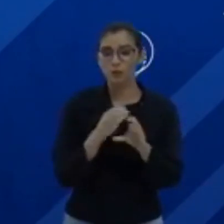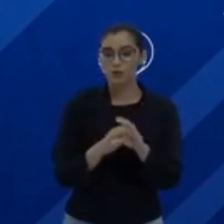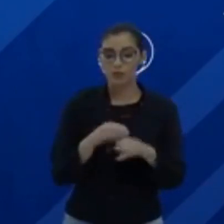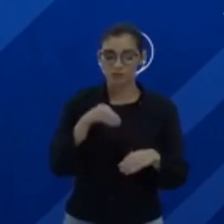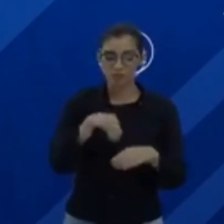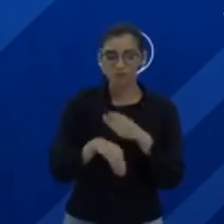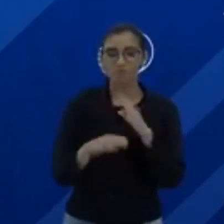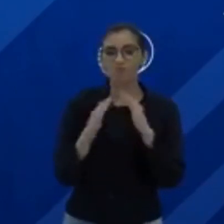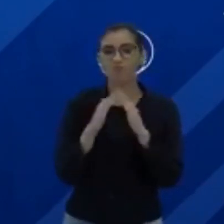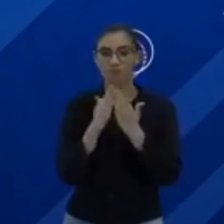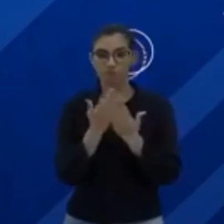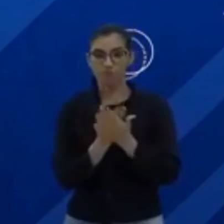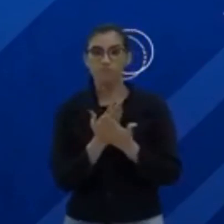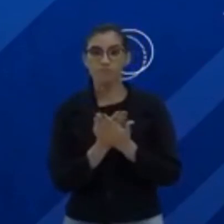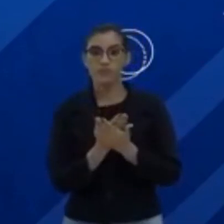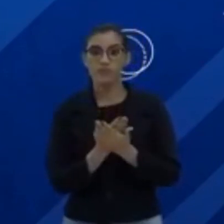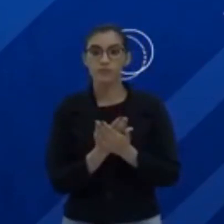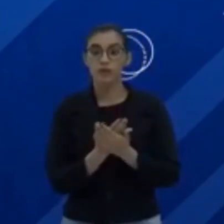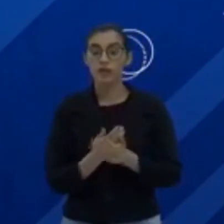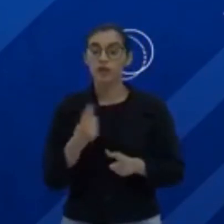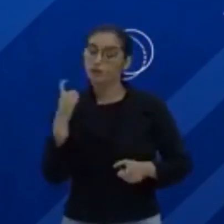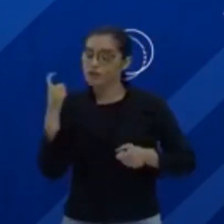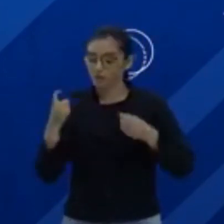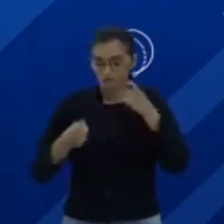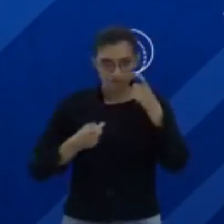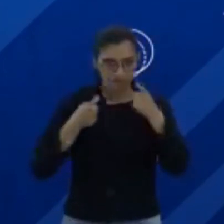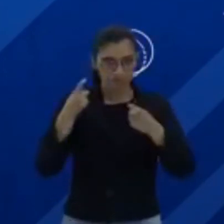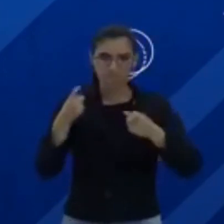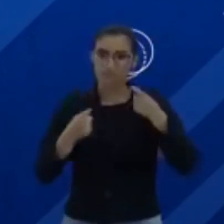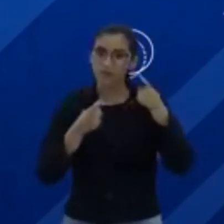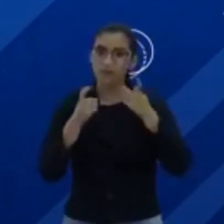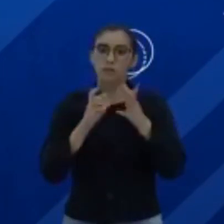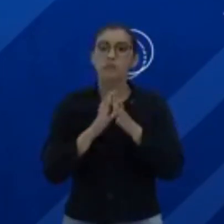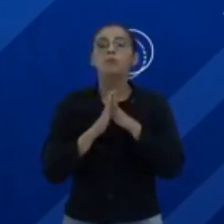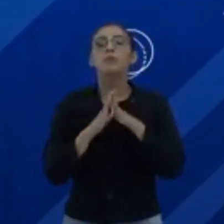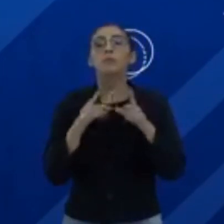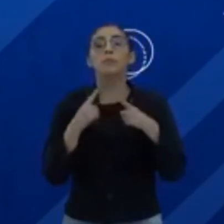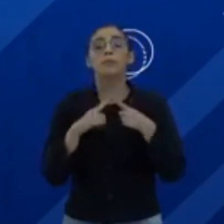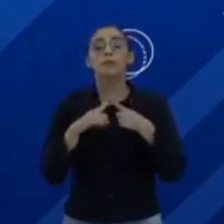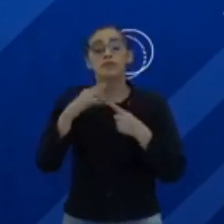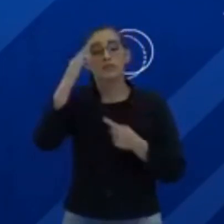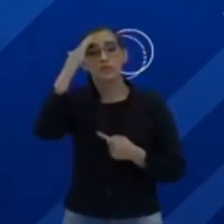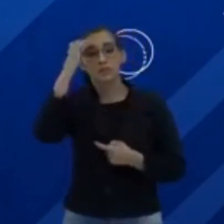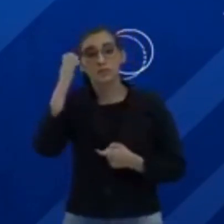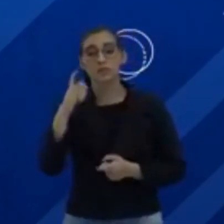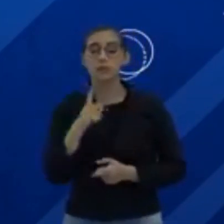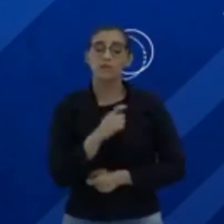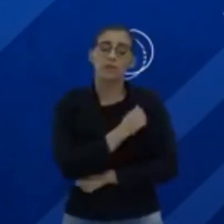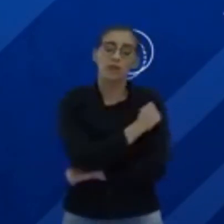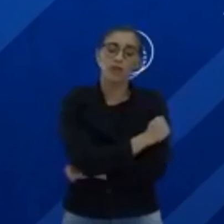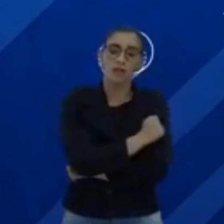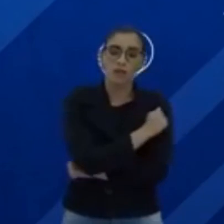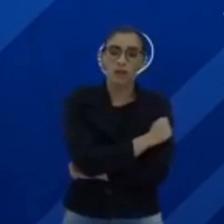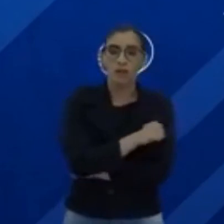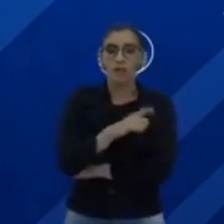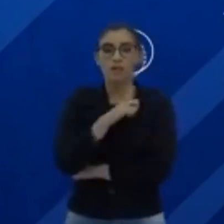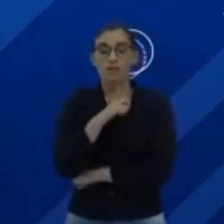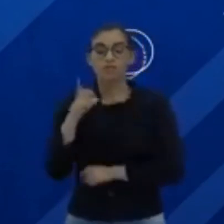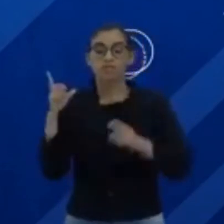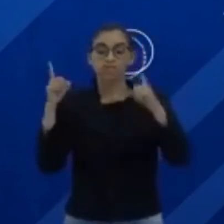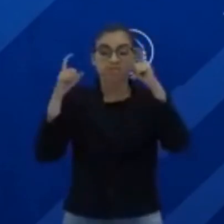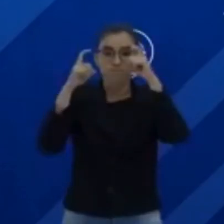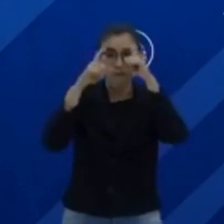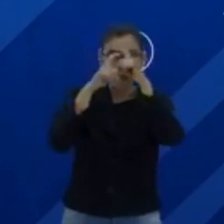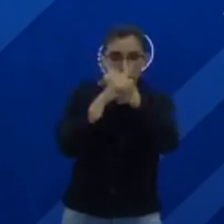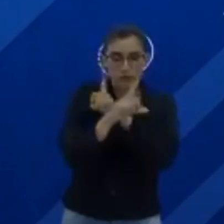currículo escolar de vocês, tá? Então, não se preocupe em relação a isso porque nós sabemos aí que nem todos os alunos podem acessar tanto a